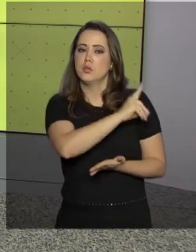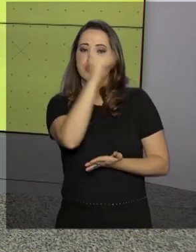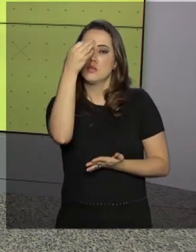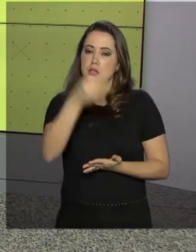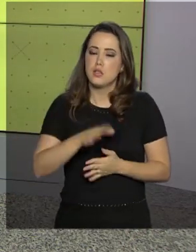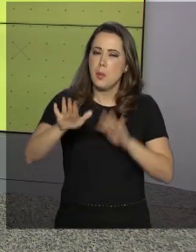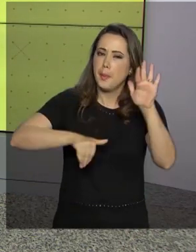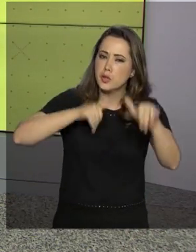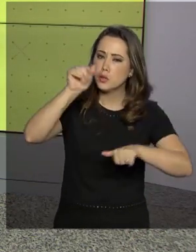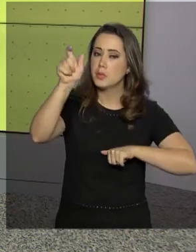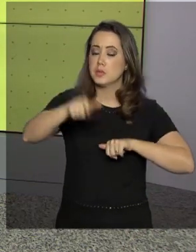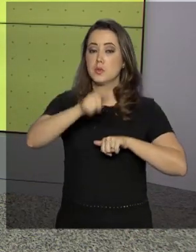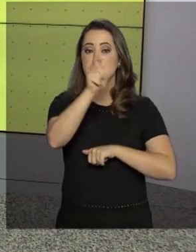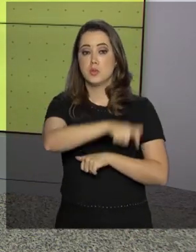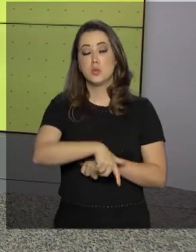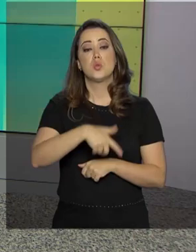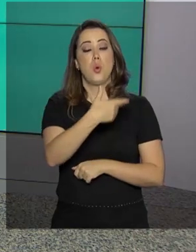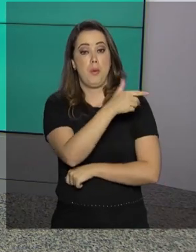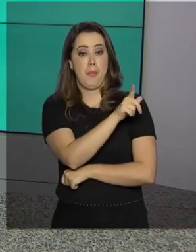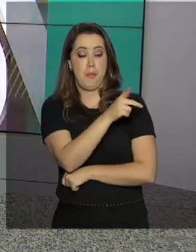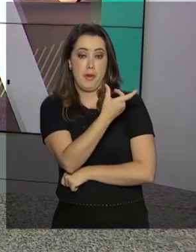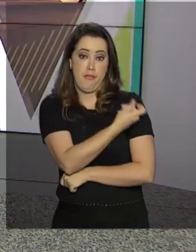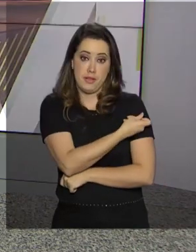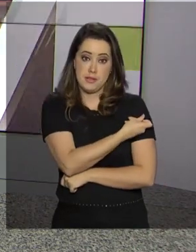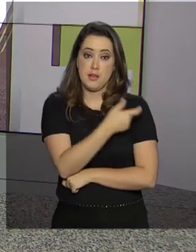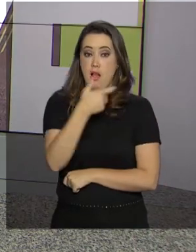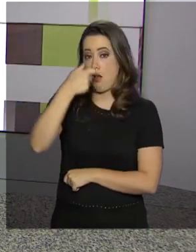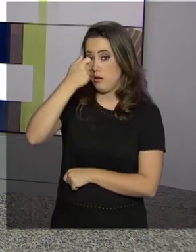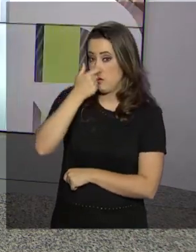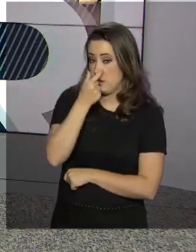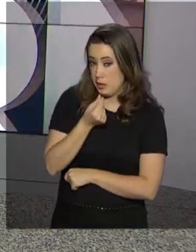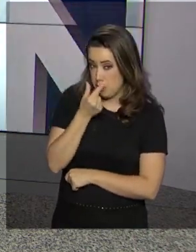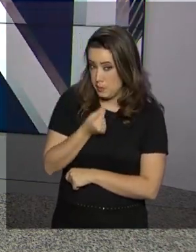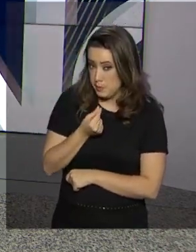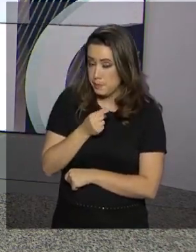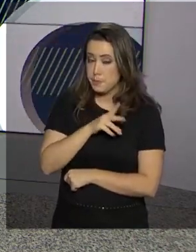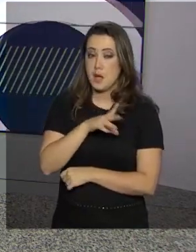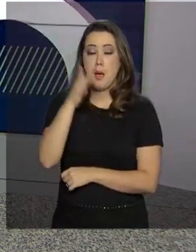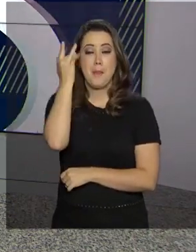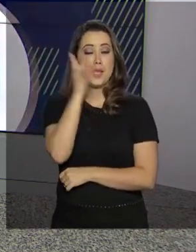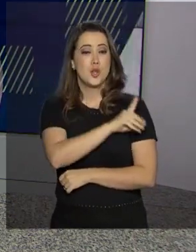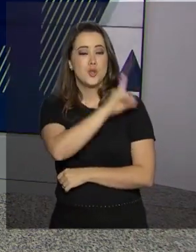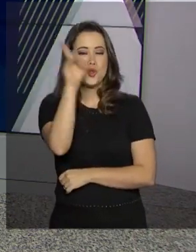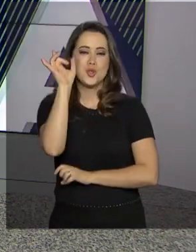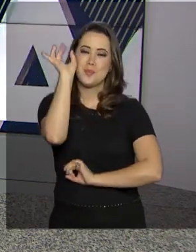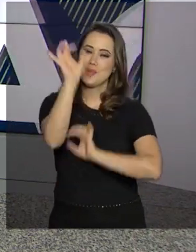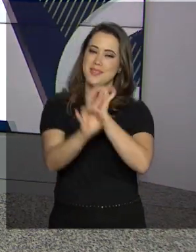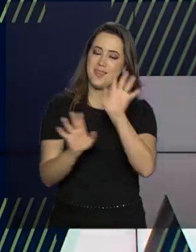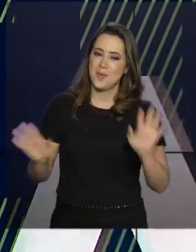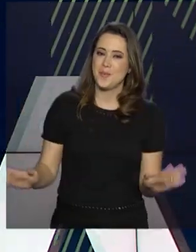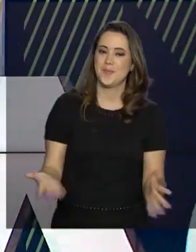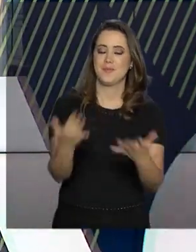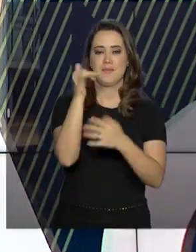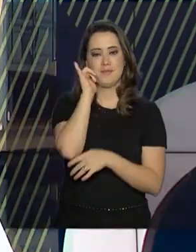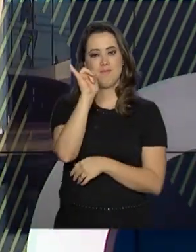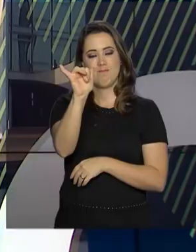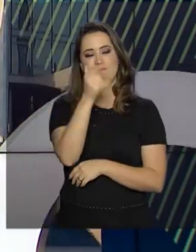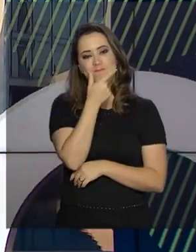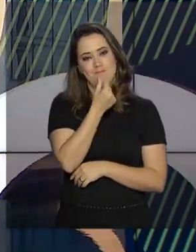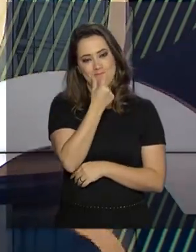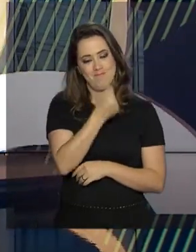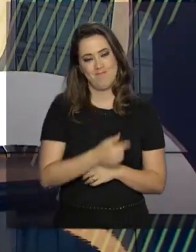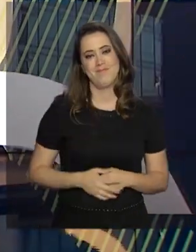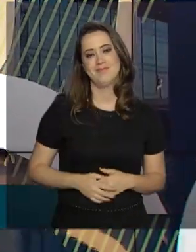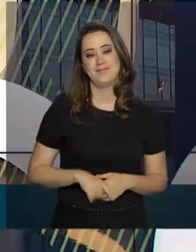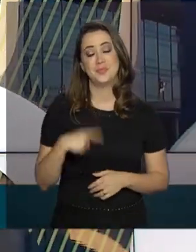chamar os brasileiros para se vacinarem contra a gripe. Amanhã é o dia D de mobilização contra a doença. O governo